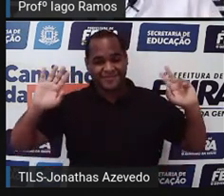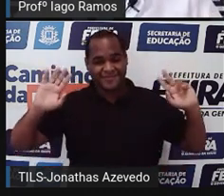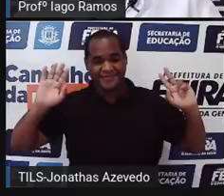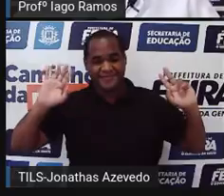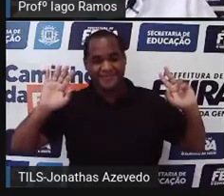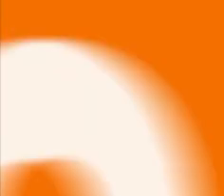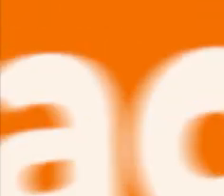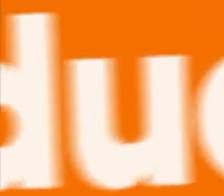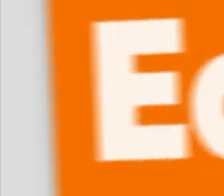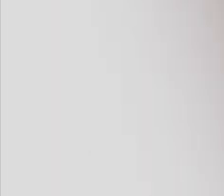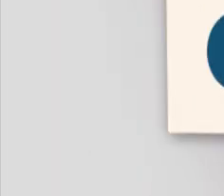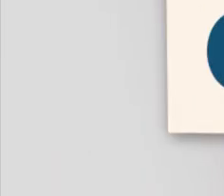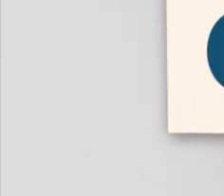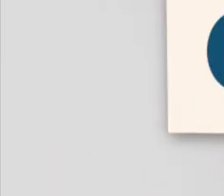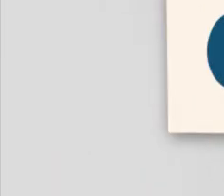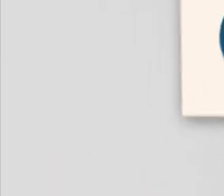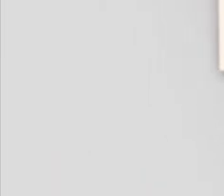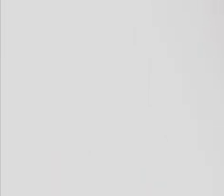bye. Até logo.